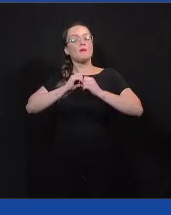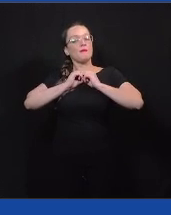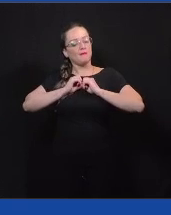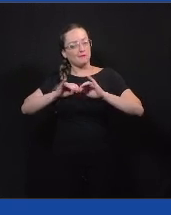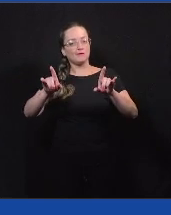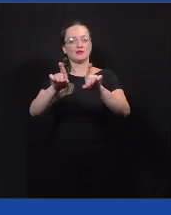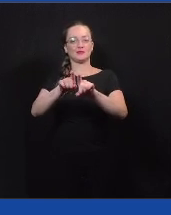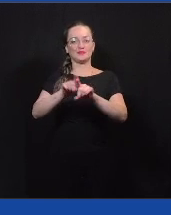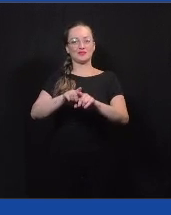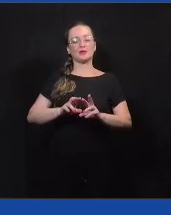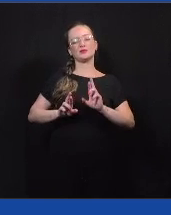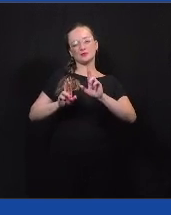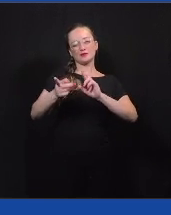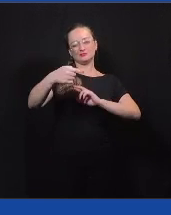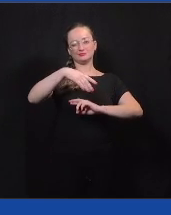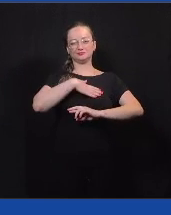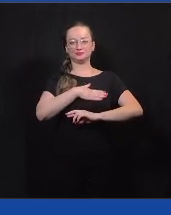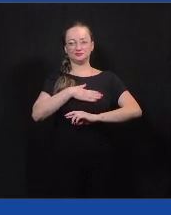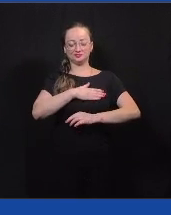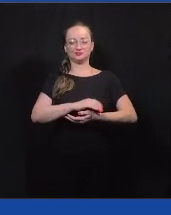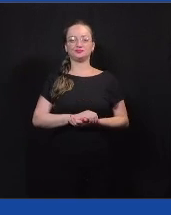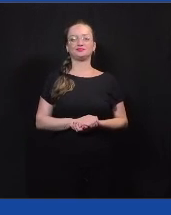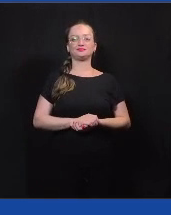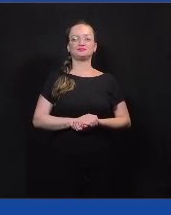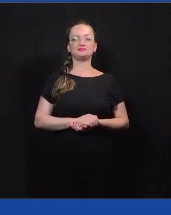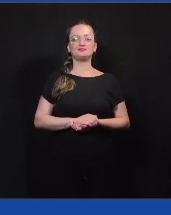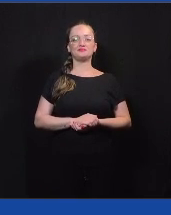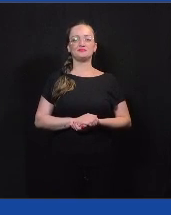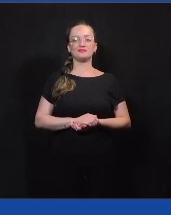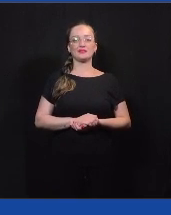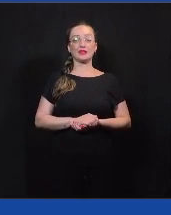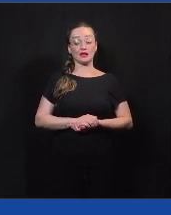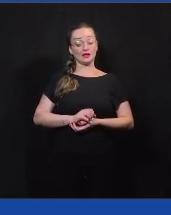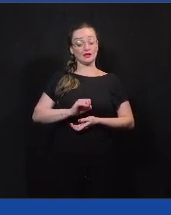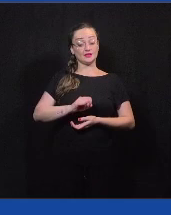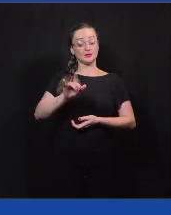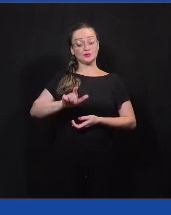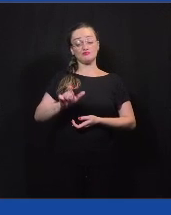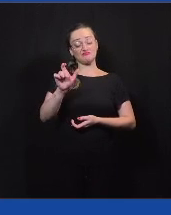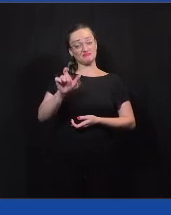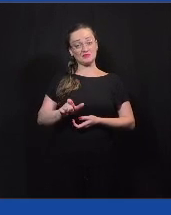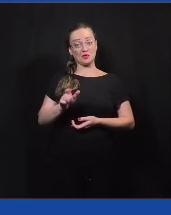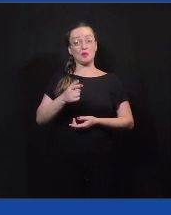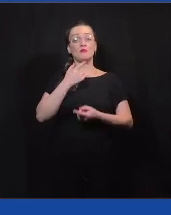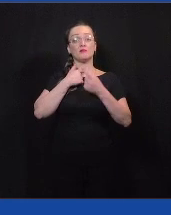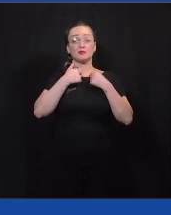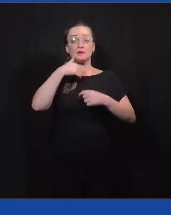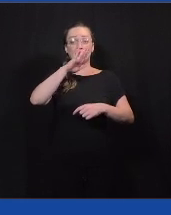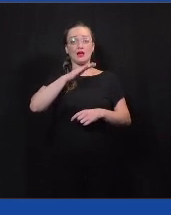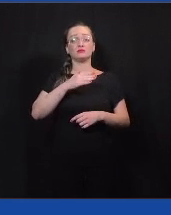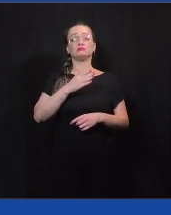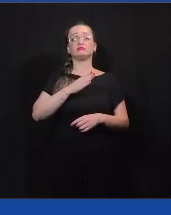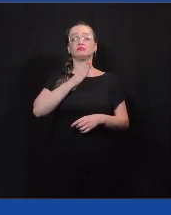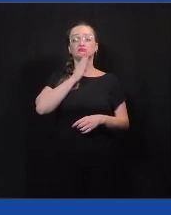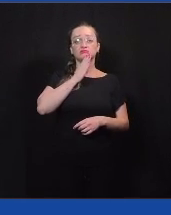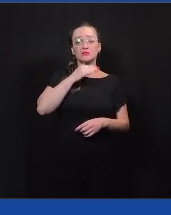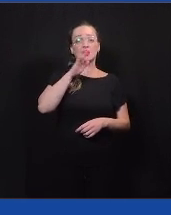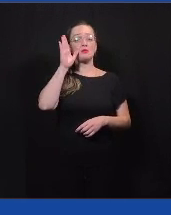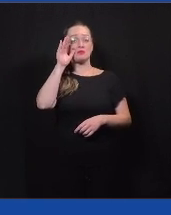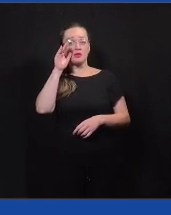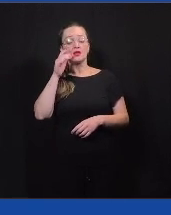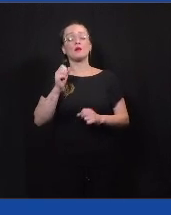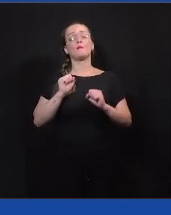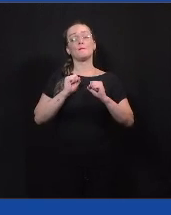espero que vocês gostem, né, que se alguém quiser saber mais, a gente está à disposição. Pode mandar